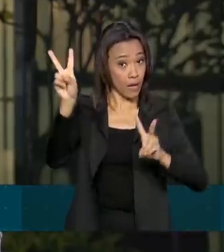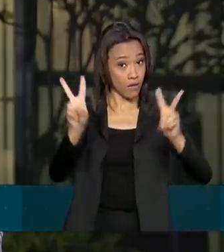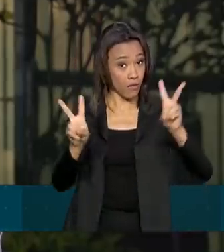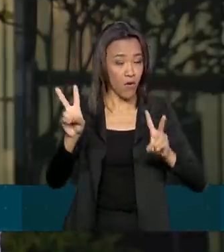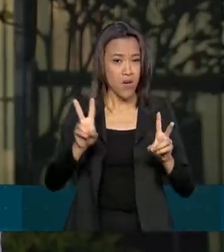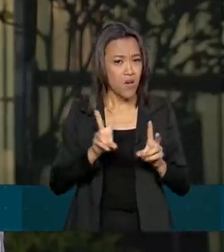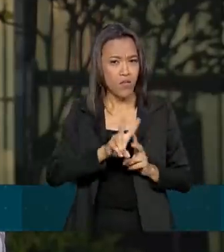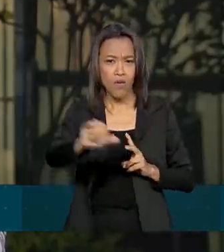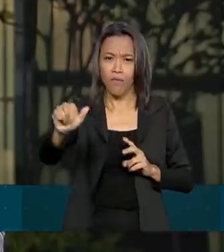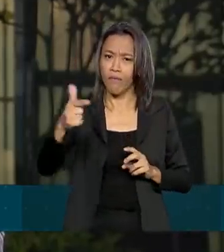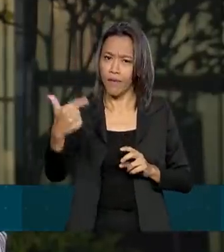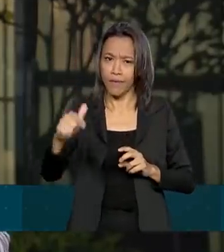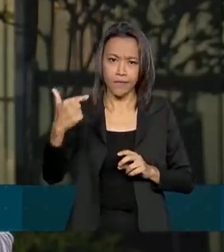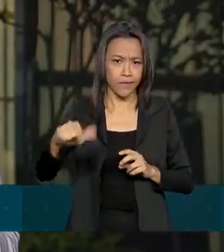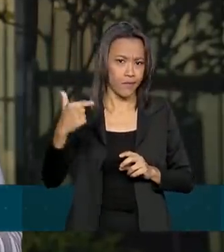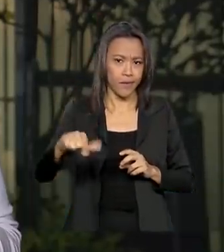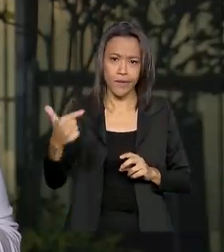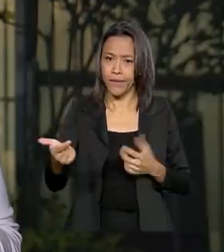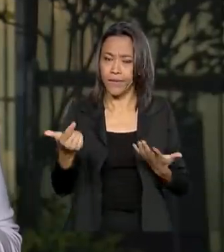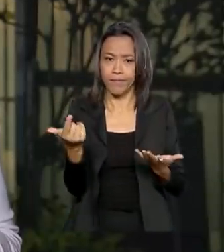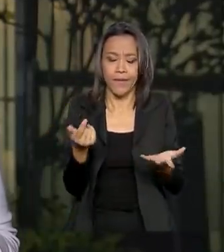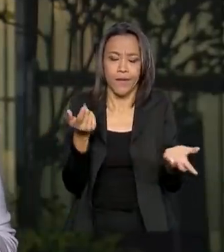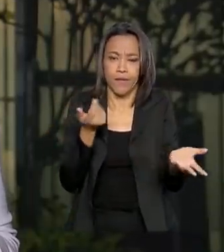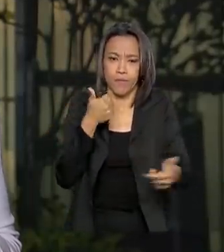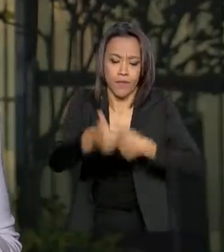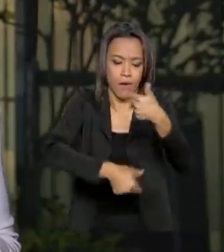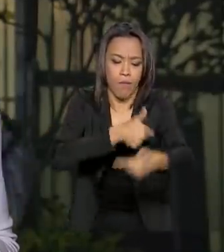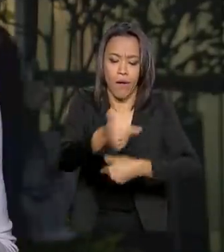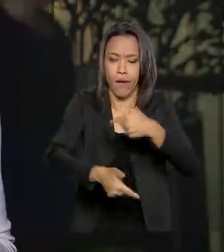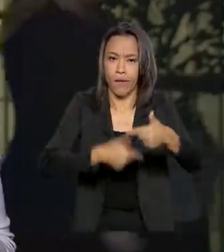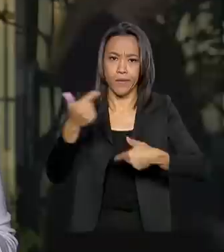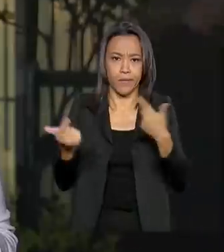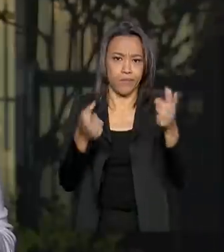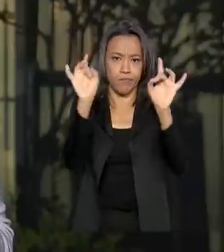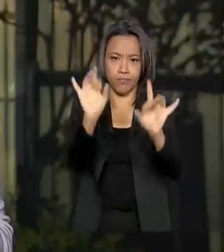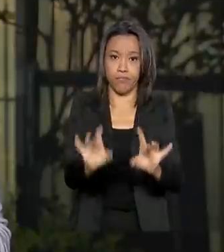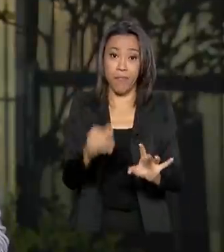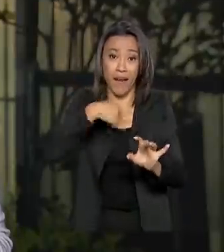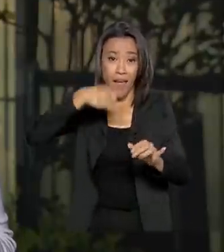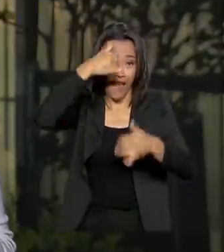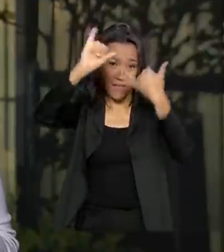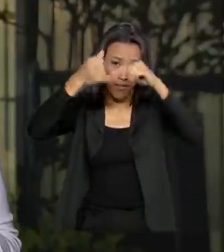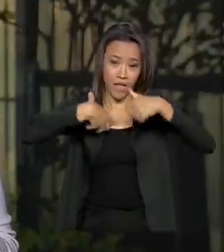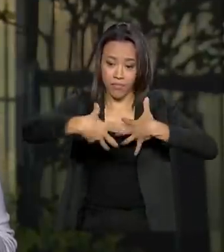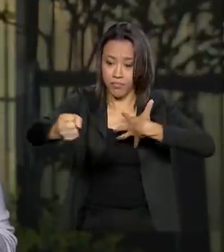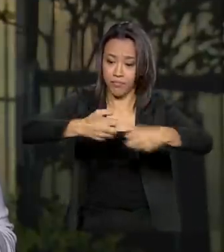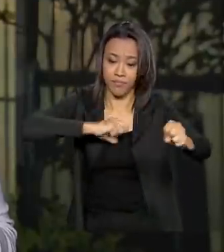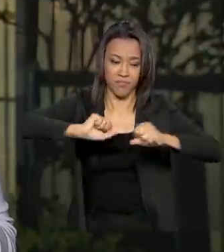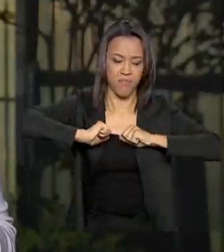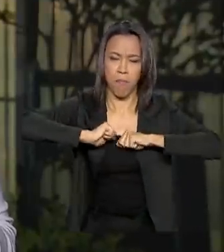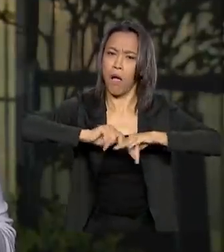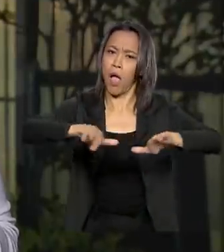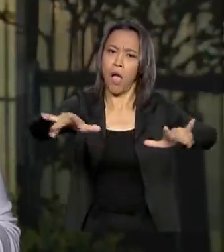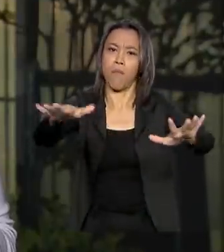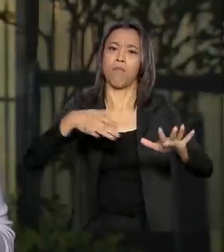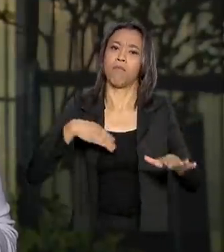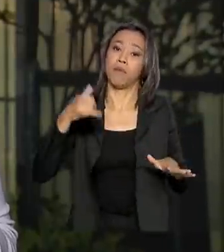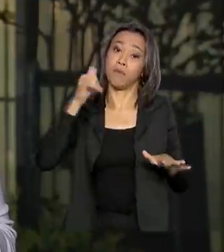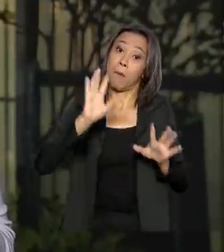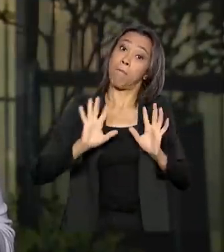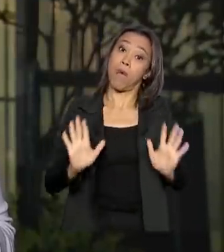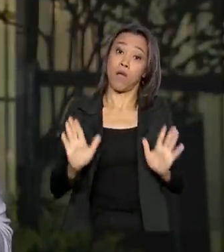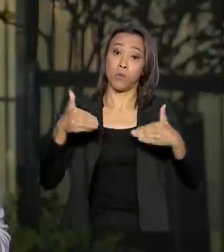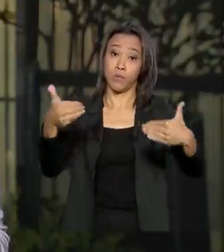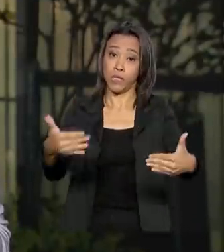ação específica, além daquelas recomendações para evitar transmissão de influenza. Mas o Ministério da Saúde